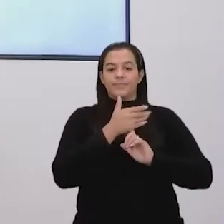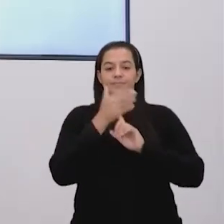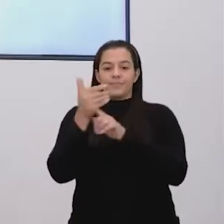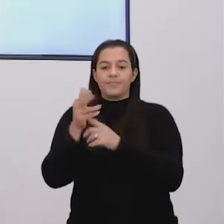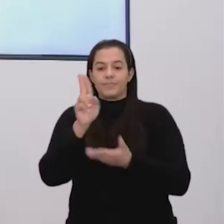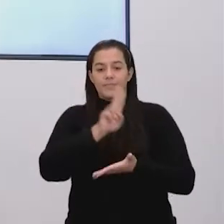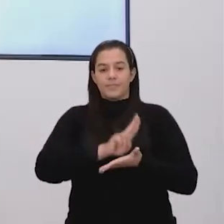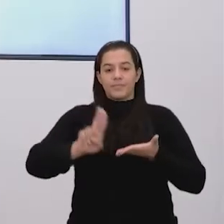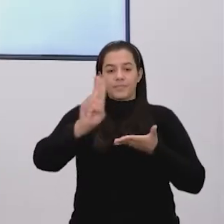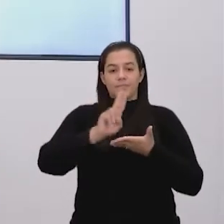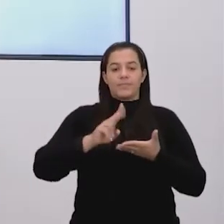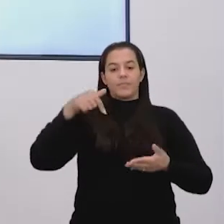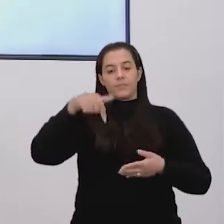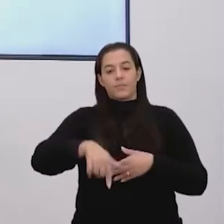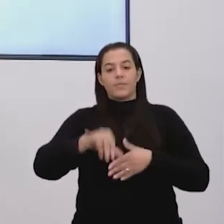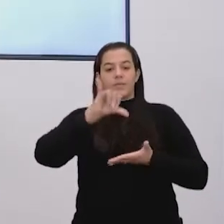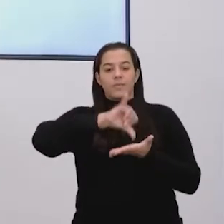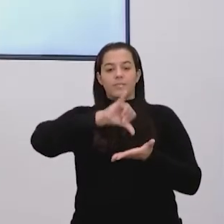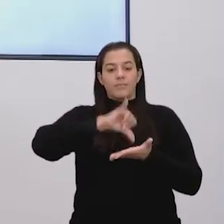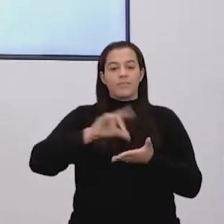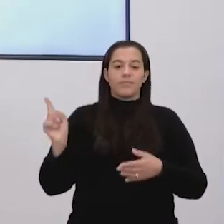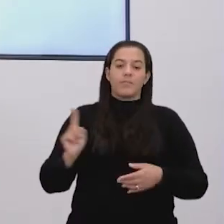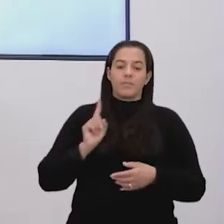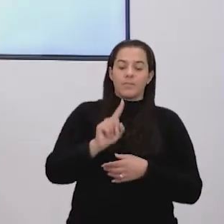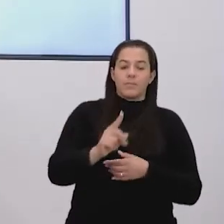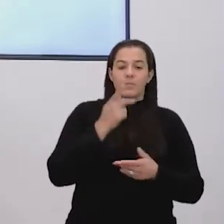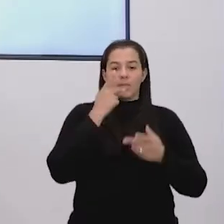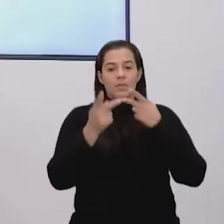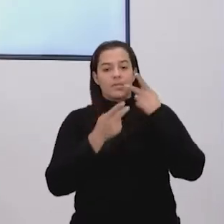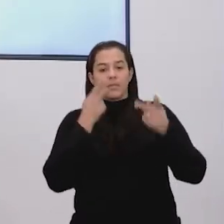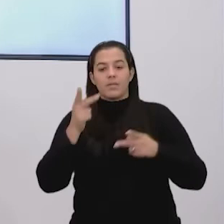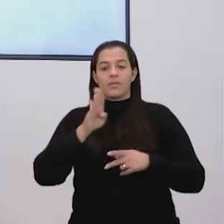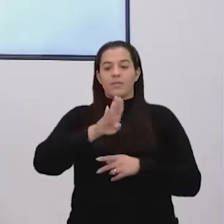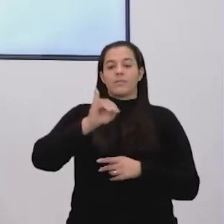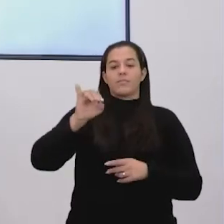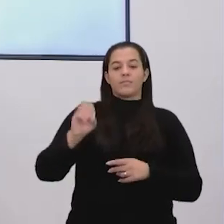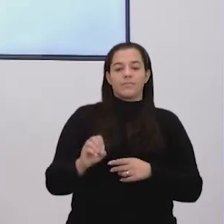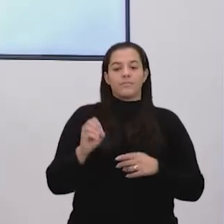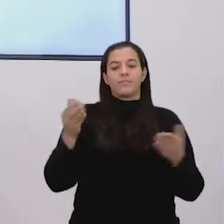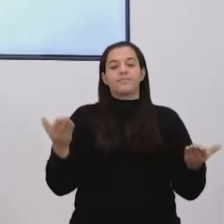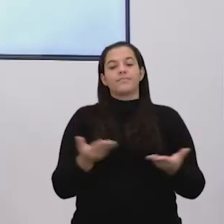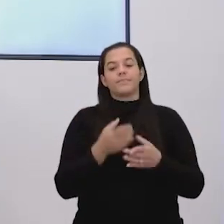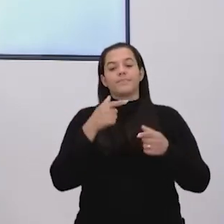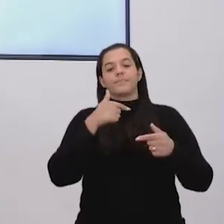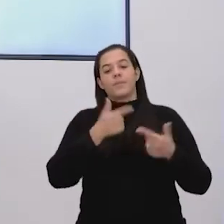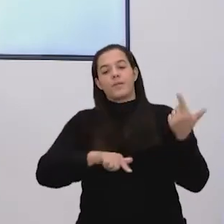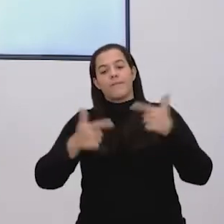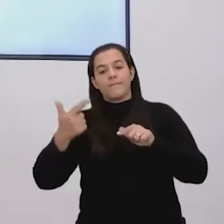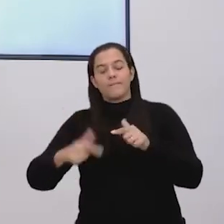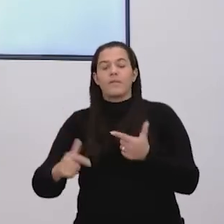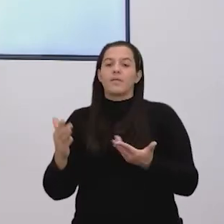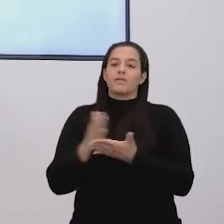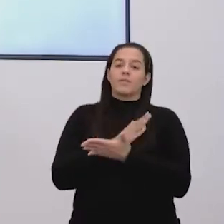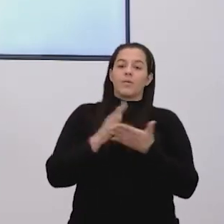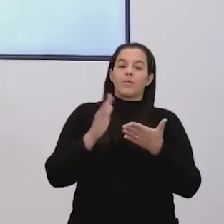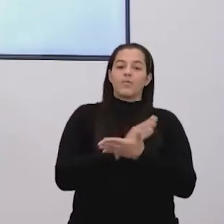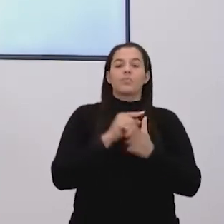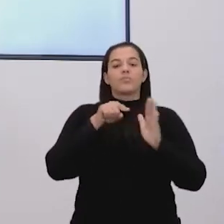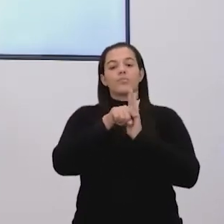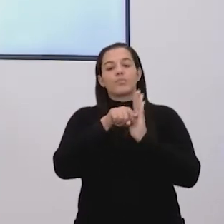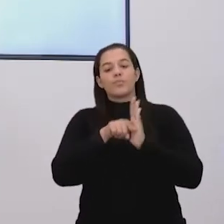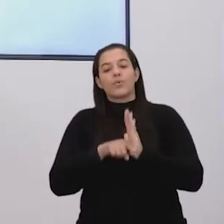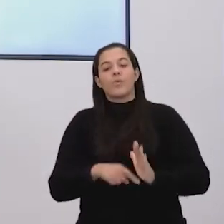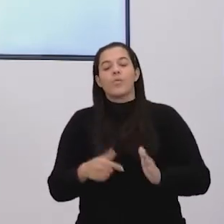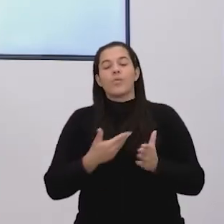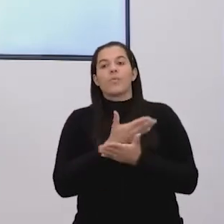USP, já que a gente está na capital, para bem falar sobre a biomassa. Nós vamos falar sobre as questões específicas da biomassa, quais